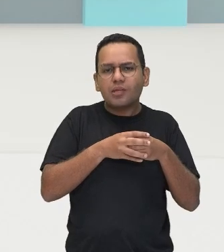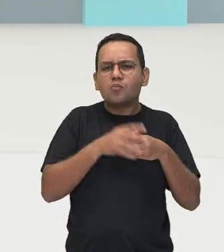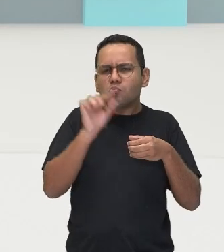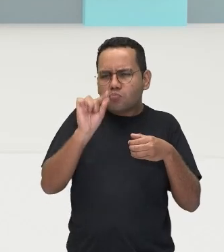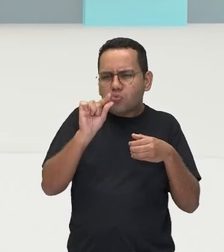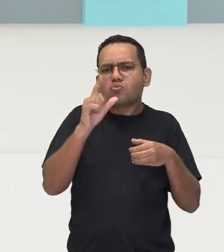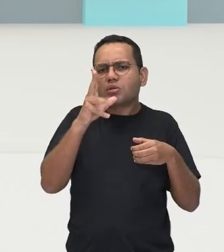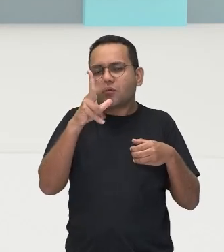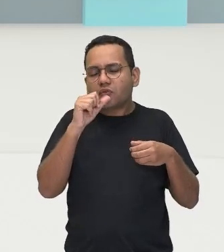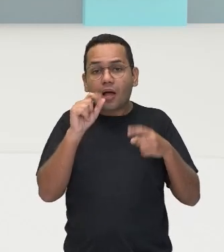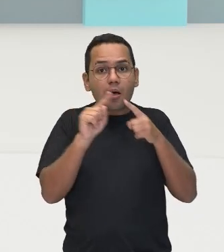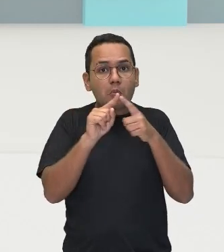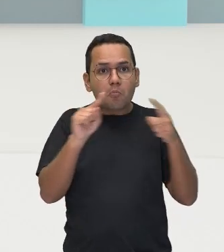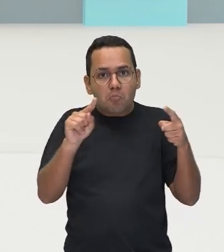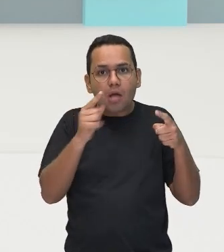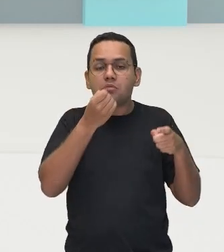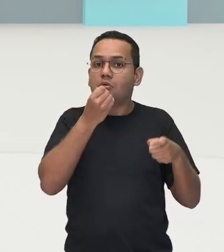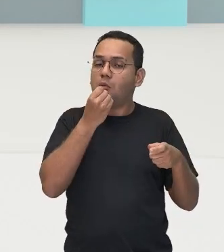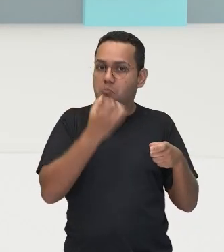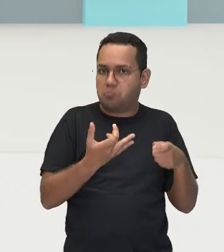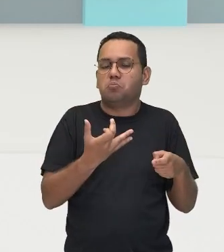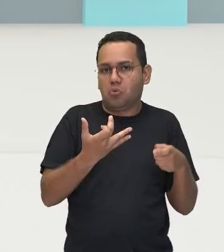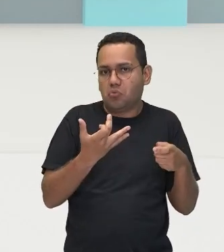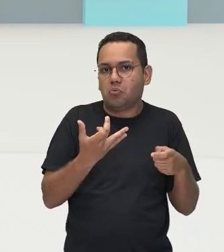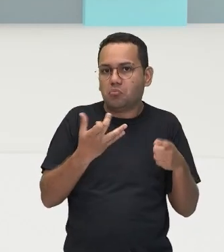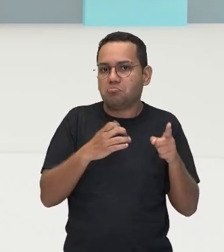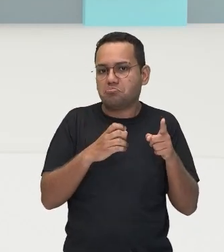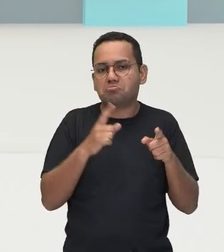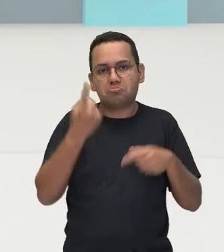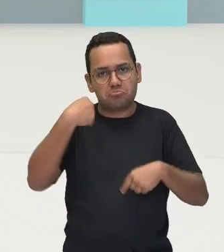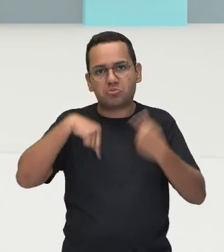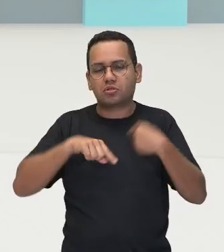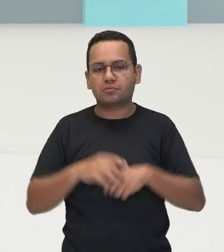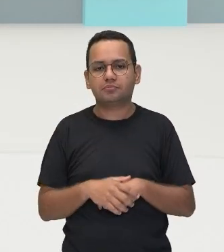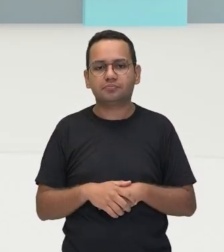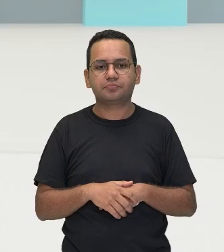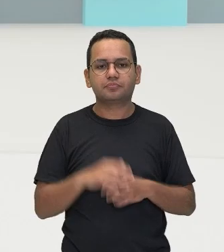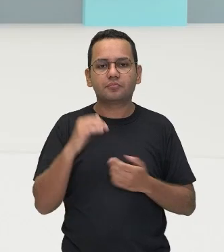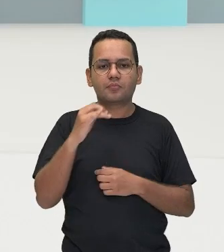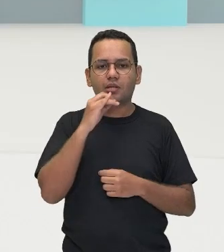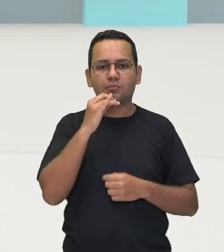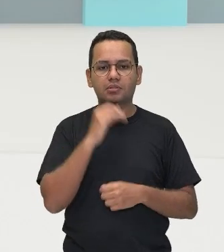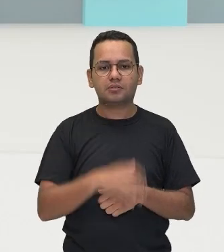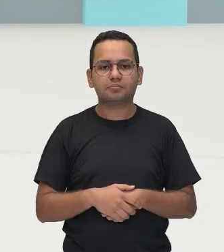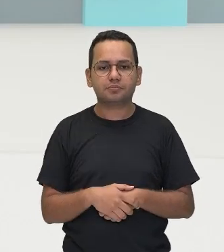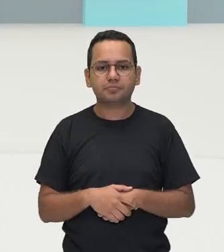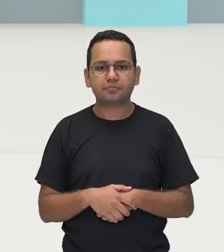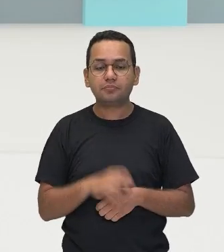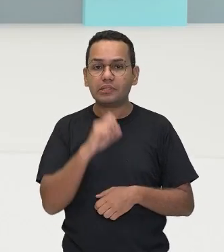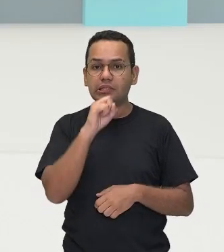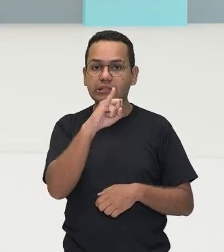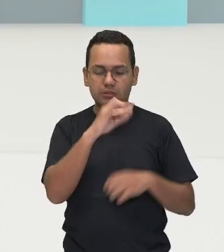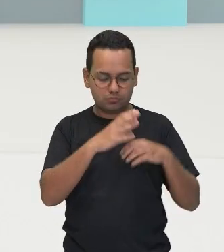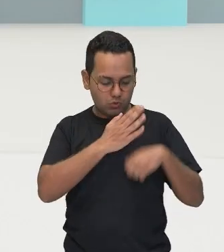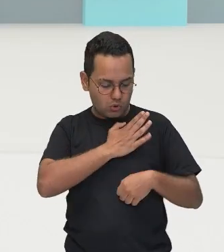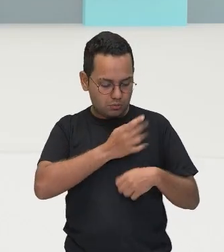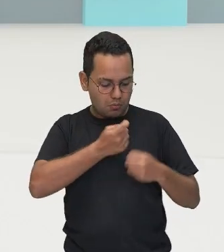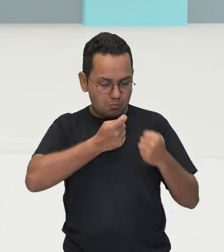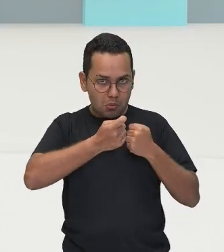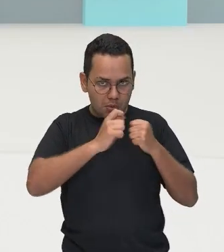liberada, gente, ela libera mais sangue, sendo necessária menos batidas. Se ele está forte,